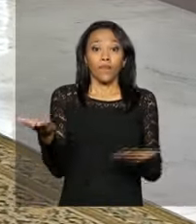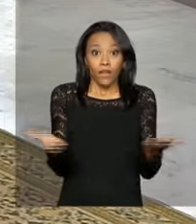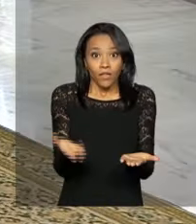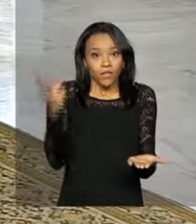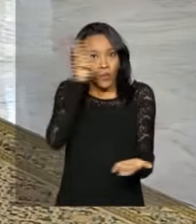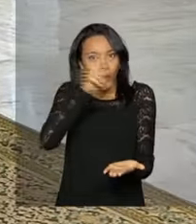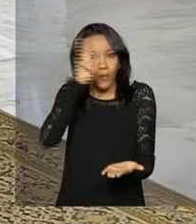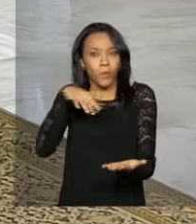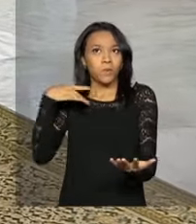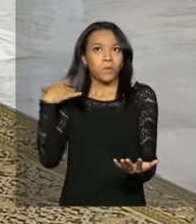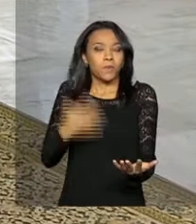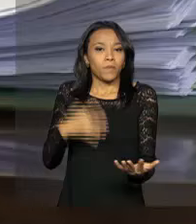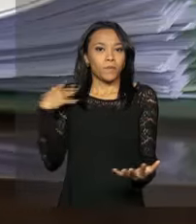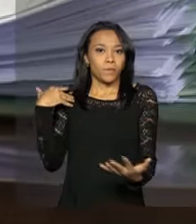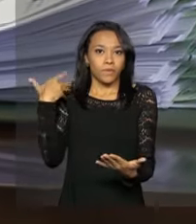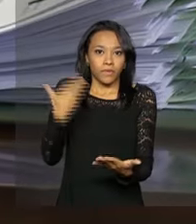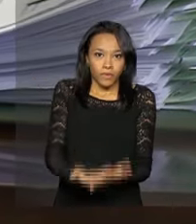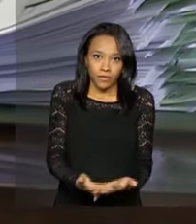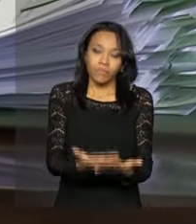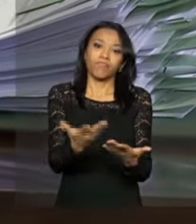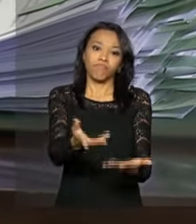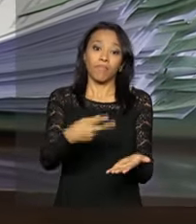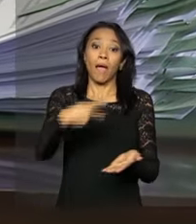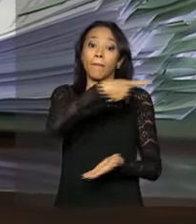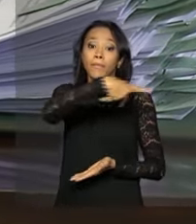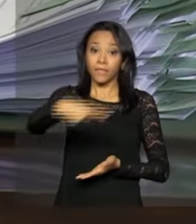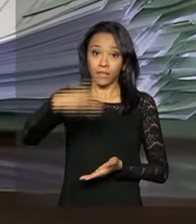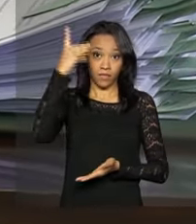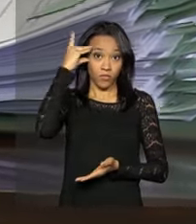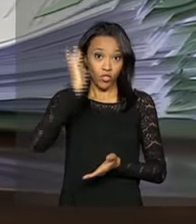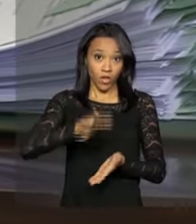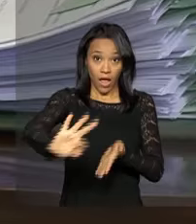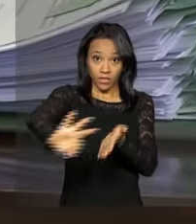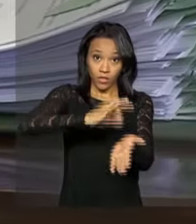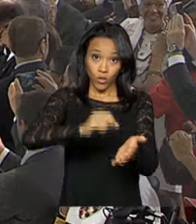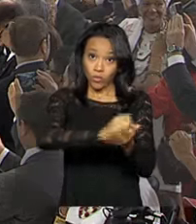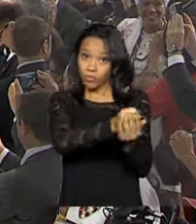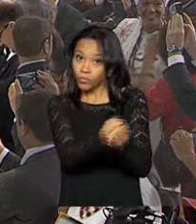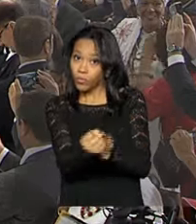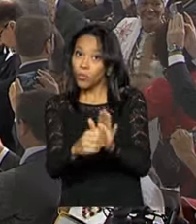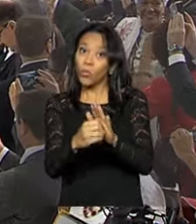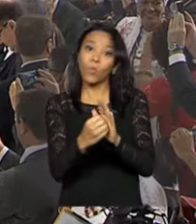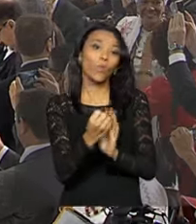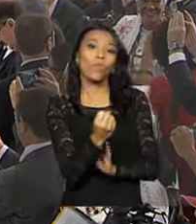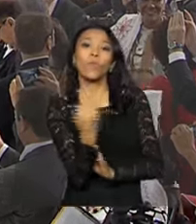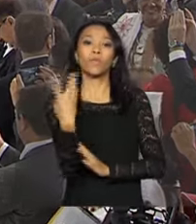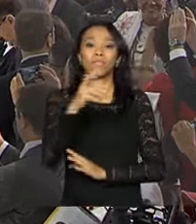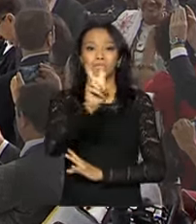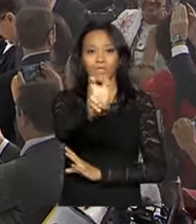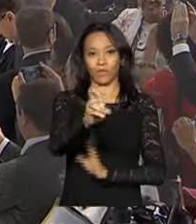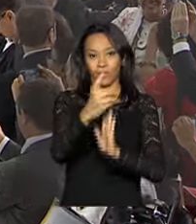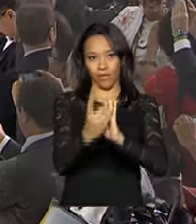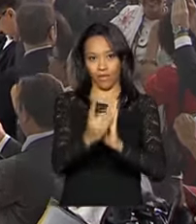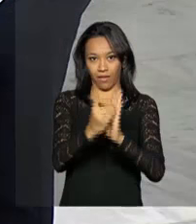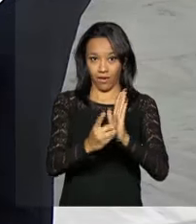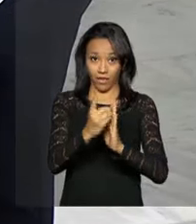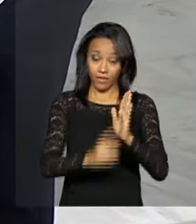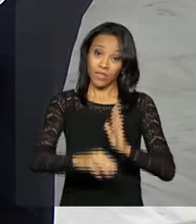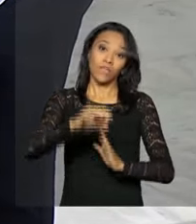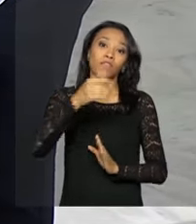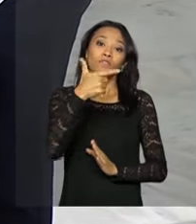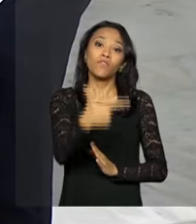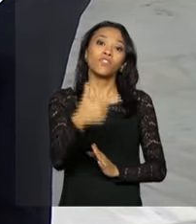histórico. A presidenta Dilma Rousseff assinou no Palácio do Planalto 5 decretos que regularizam 24 mil e 500